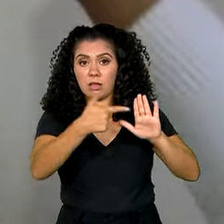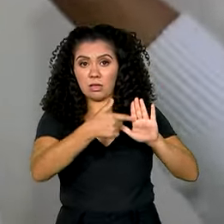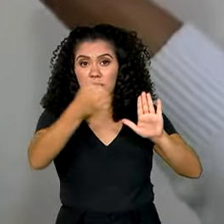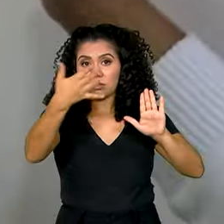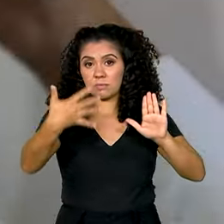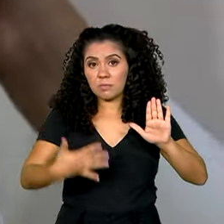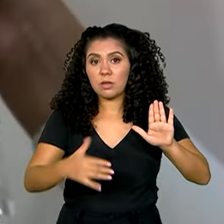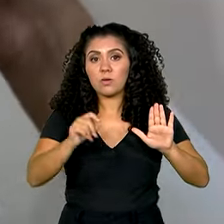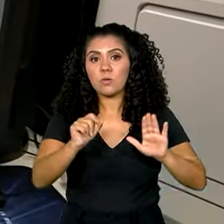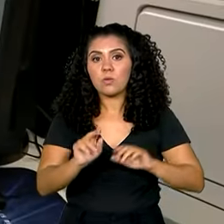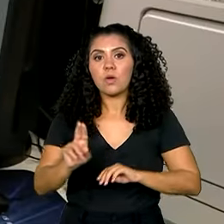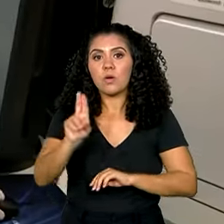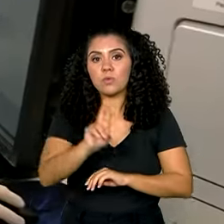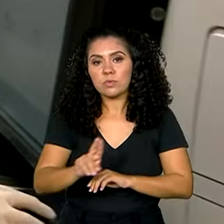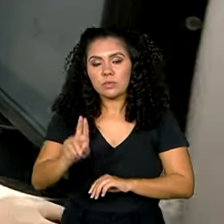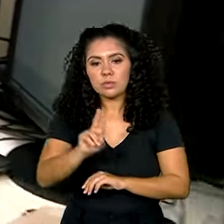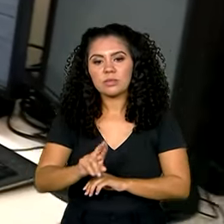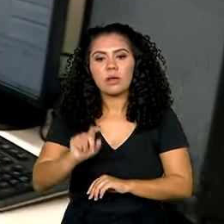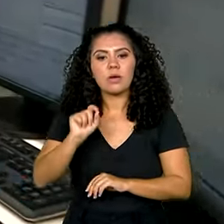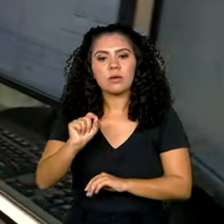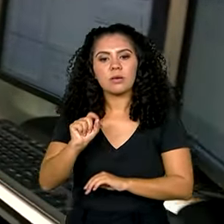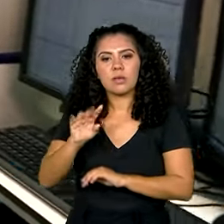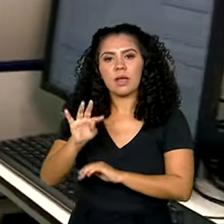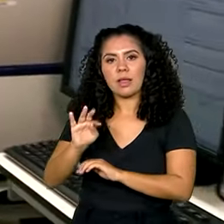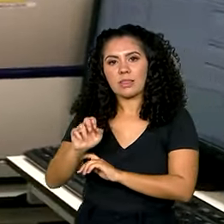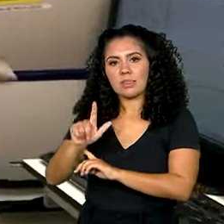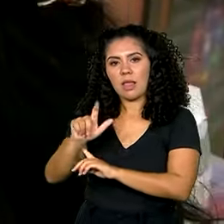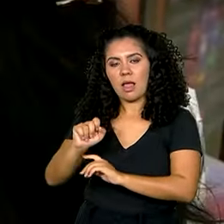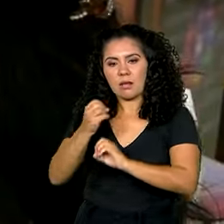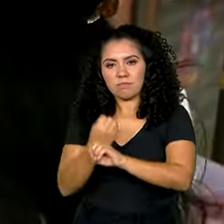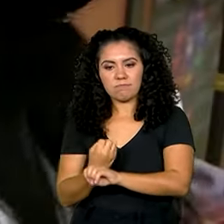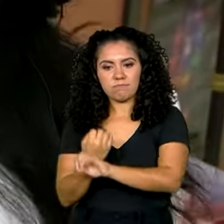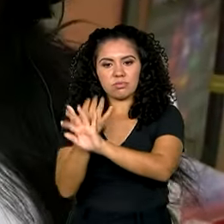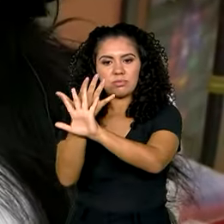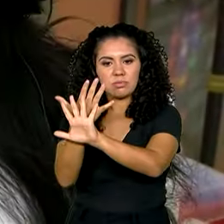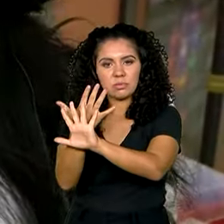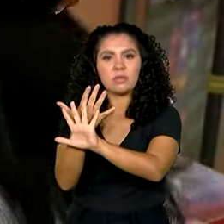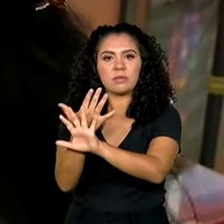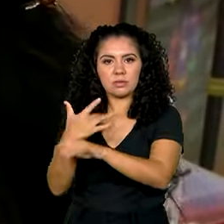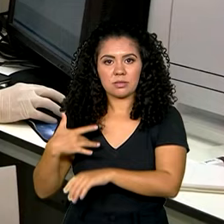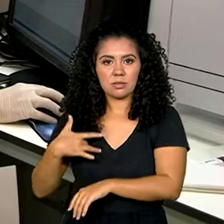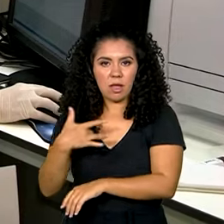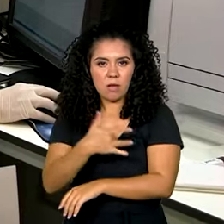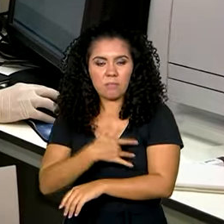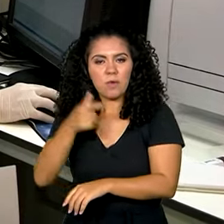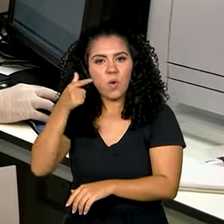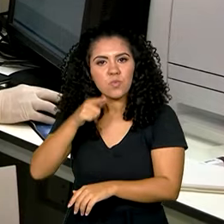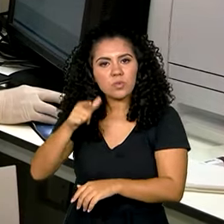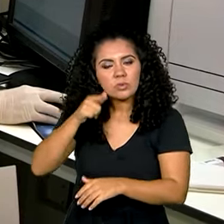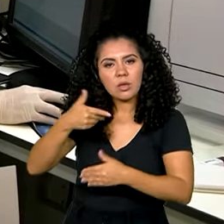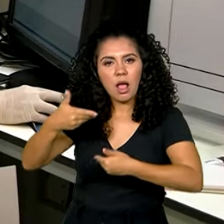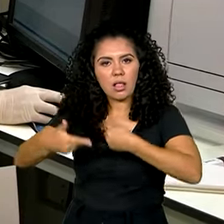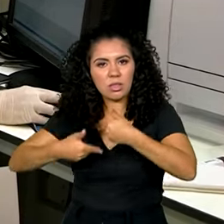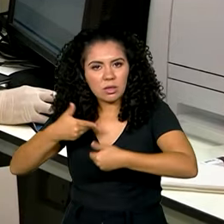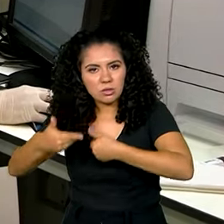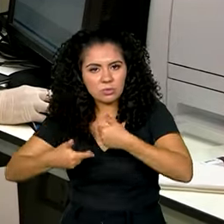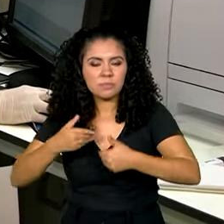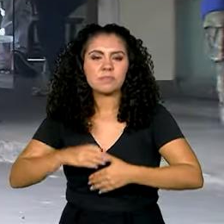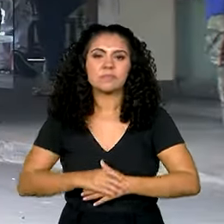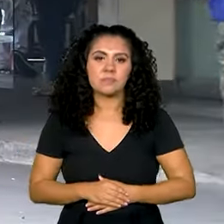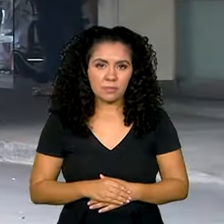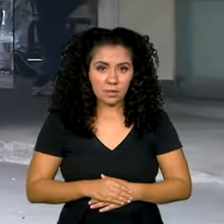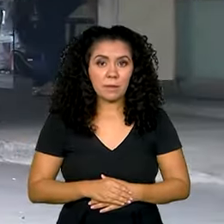o uso da telesaúde para realizar consultas de atenção especializada, entre outros pontos.